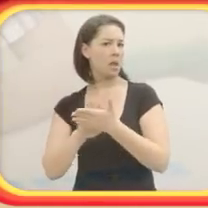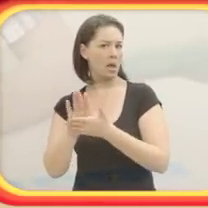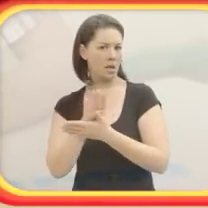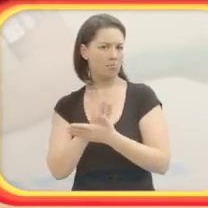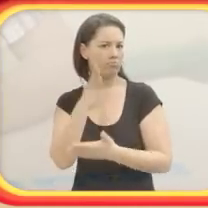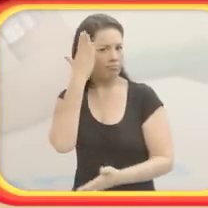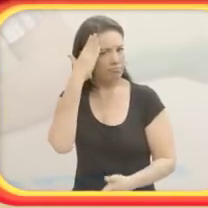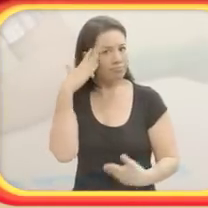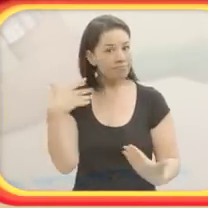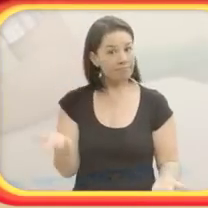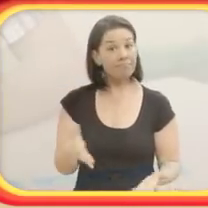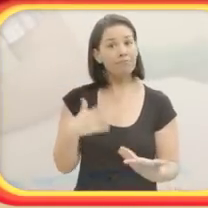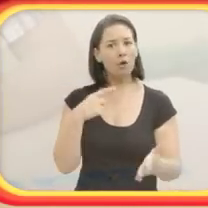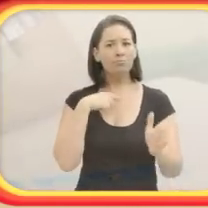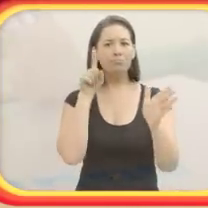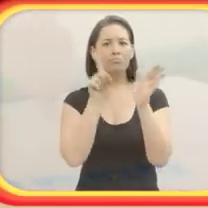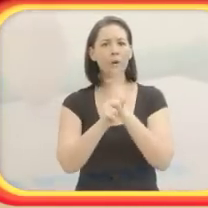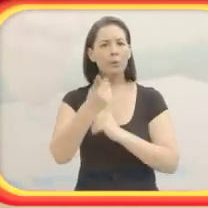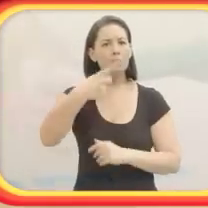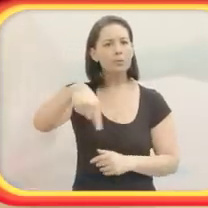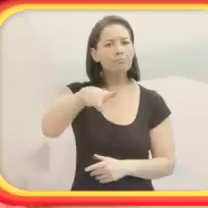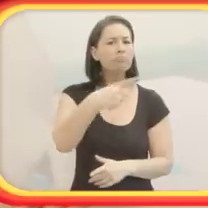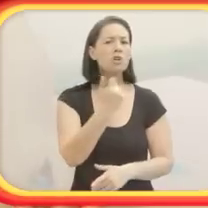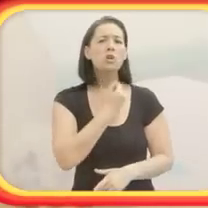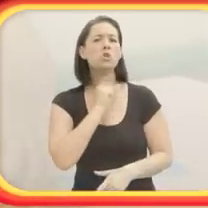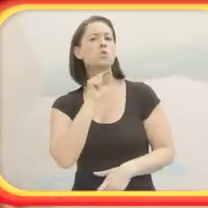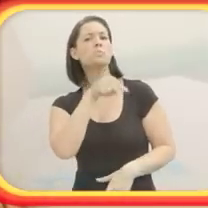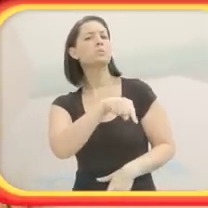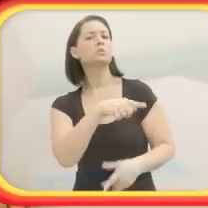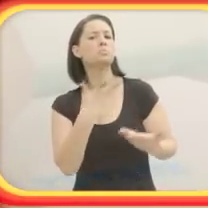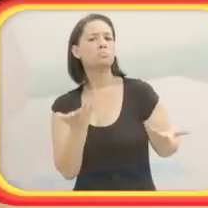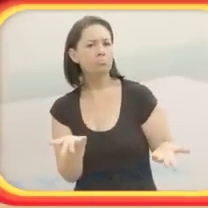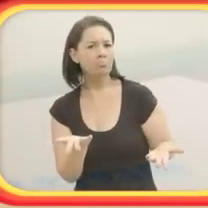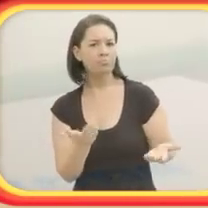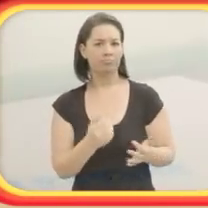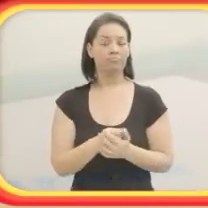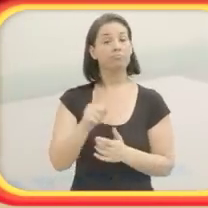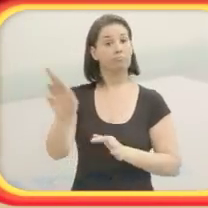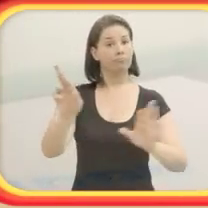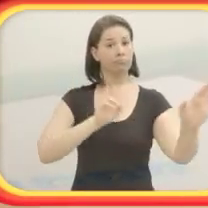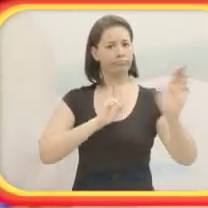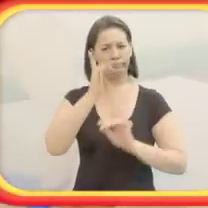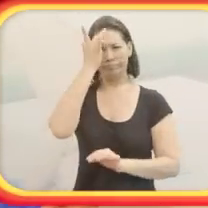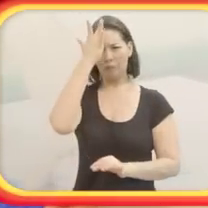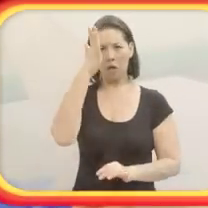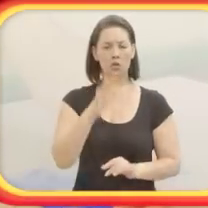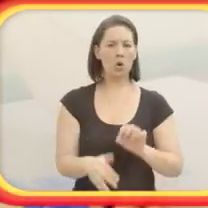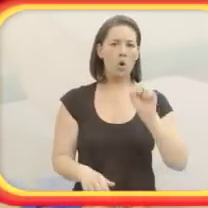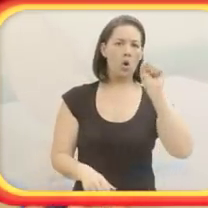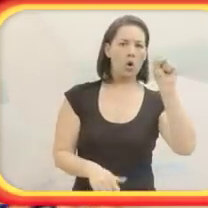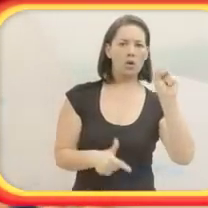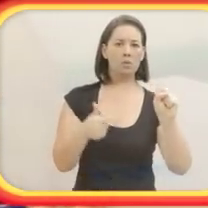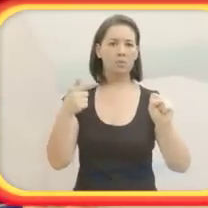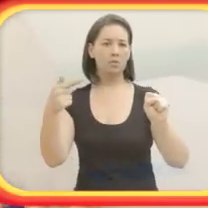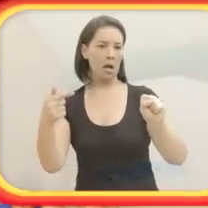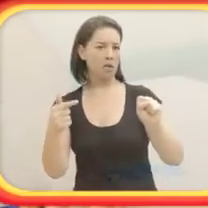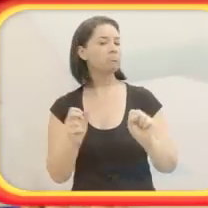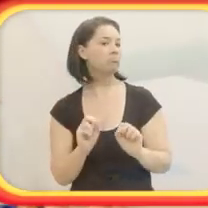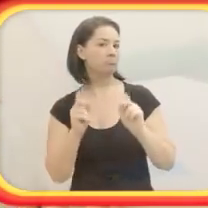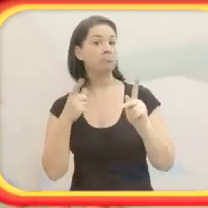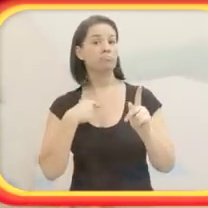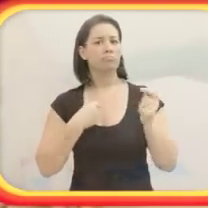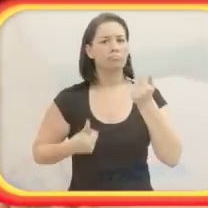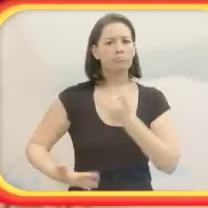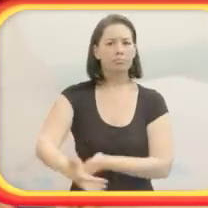facilmente o 8, o 7. Eu espalhava também na mesa, né? E aí eu pedia para